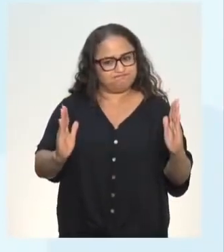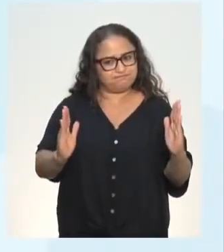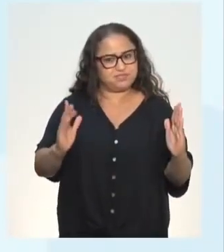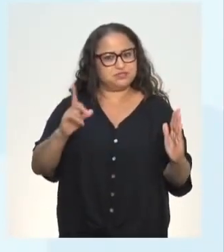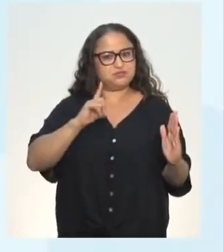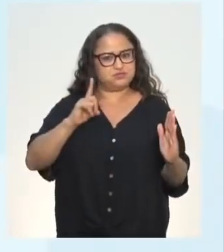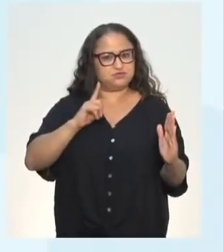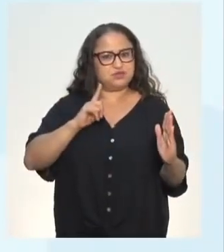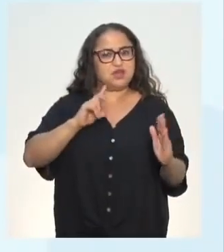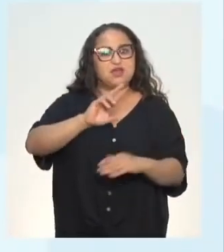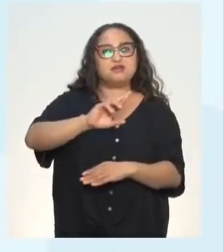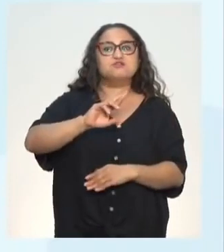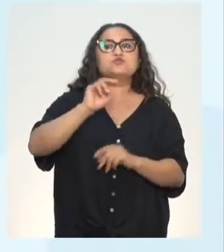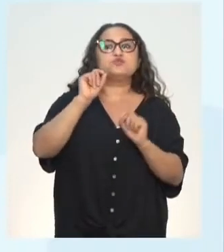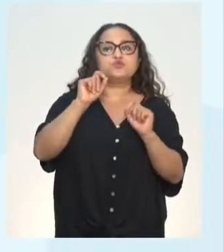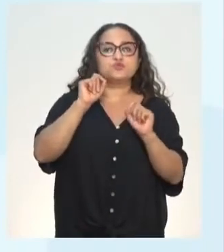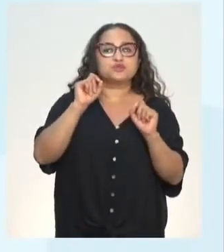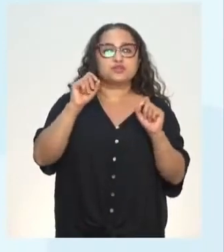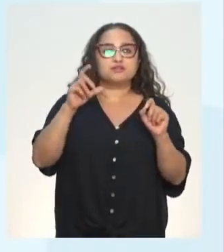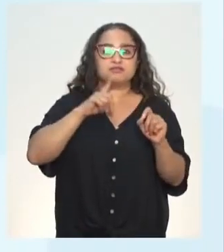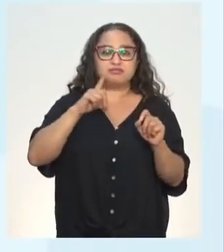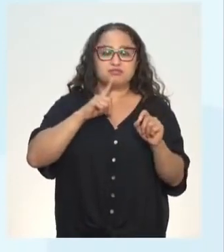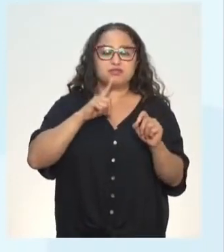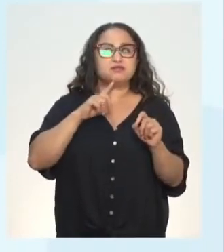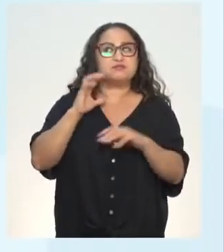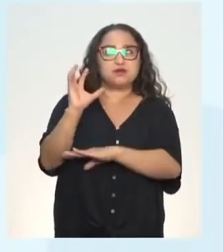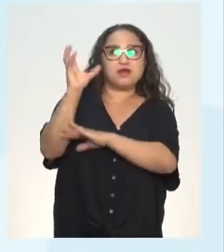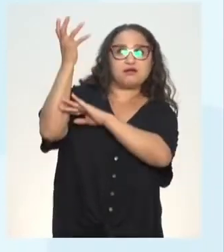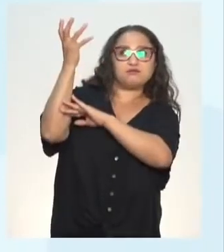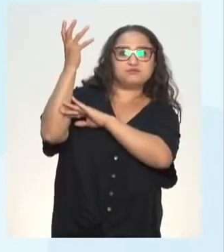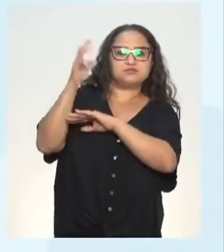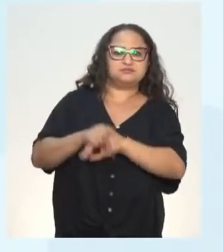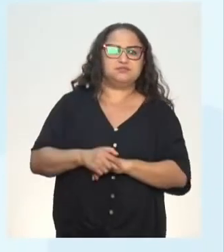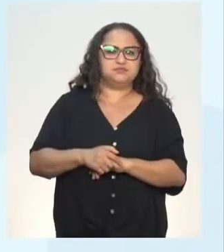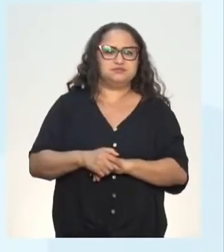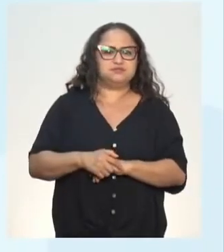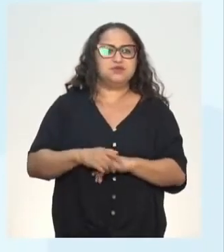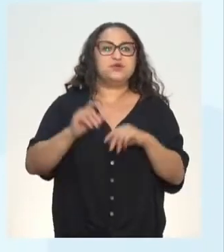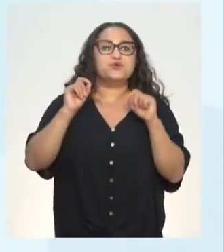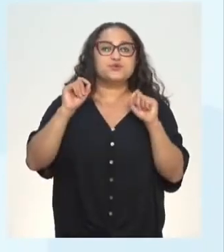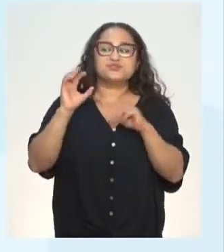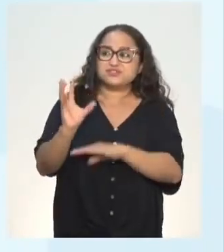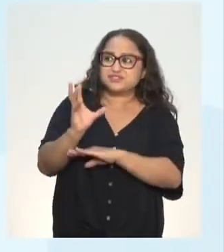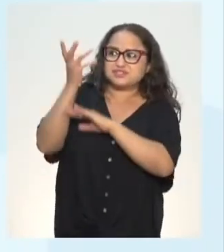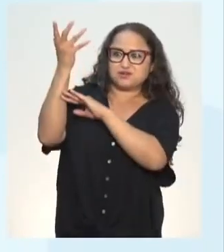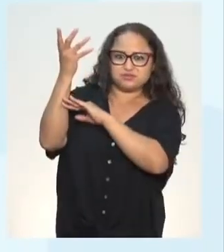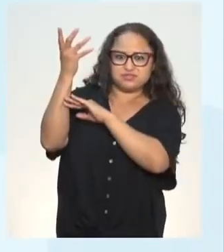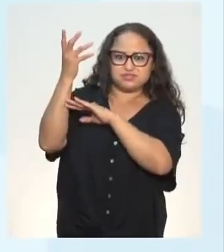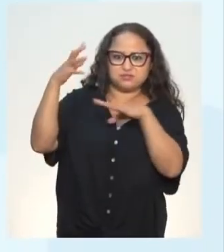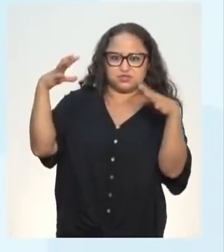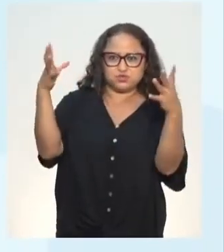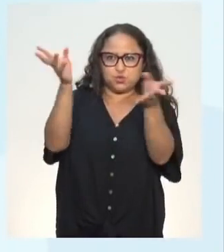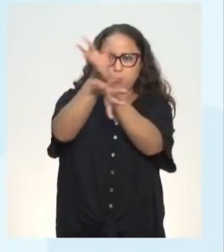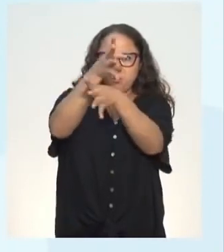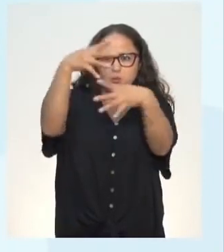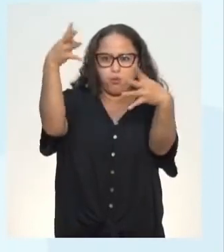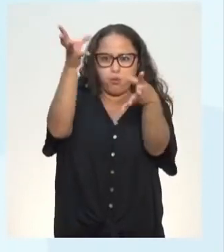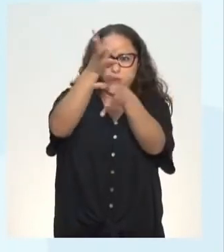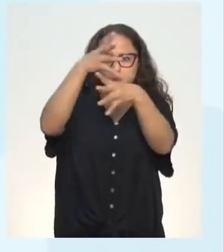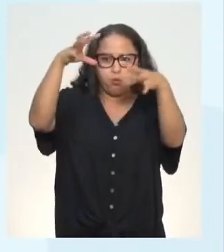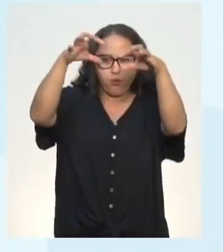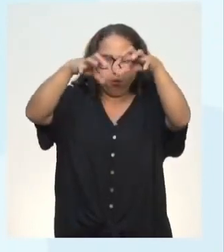caso da tempestade de areia, tem uma função. A ocorrência de tempestades de areia, de novo